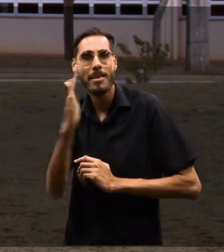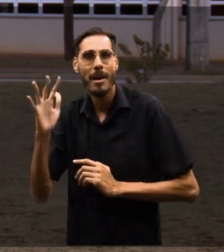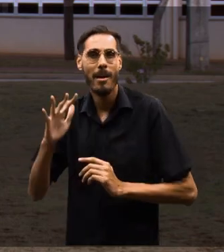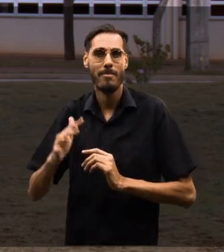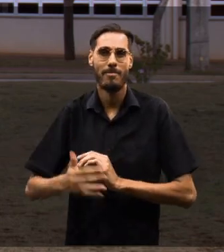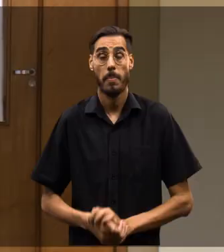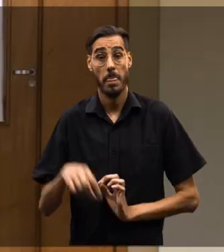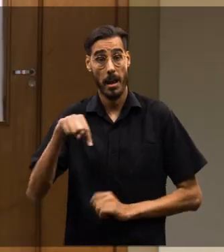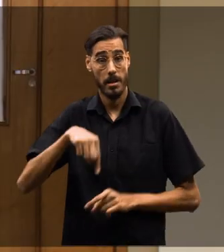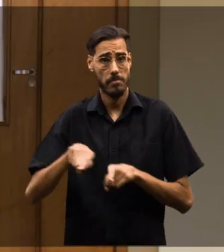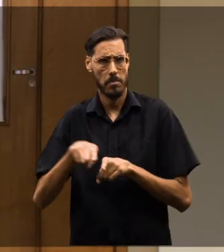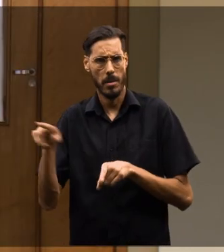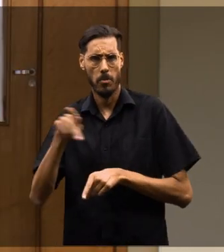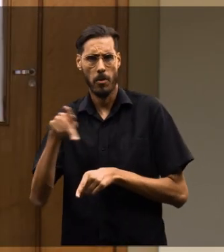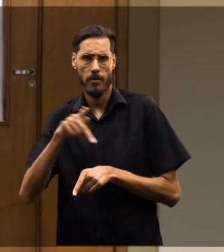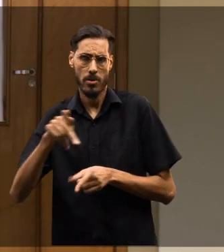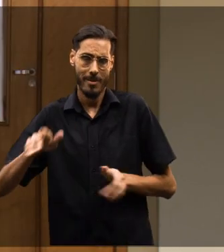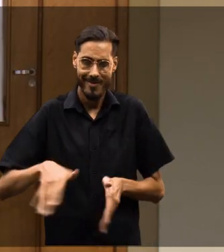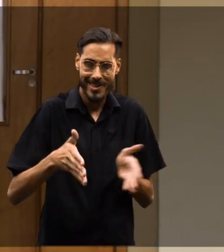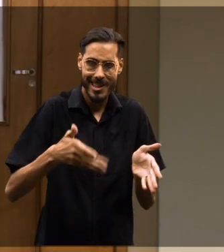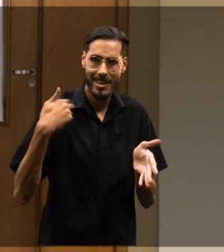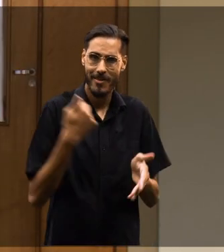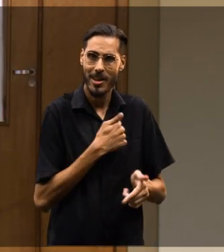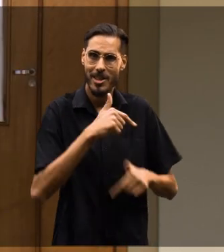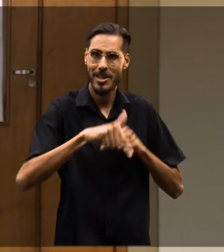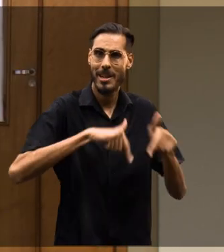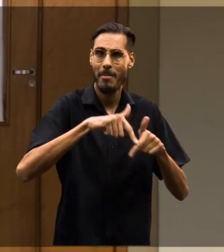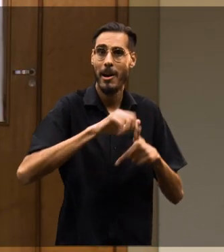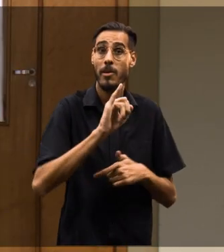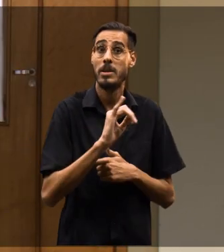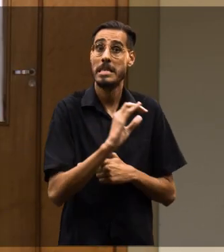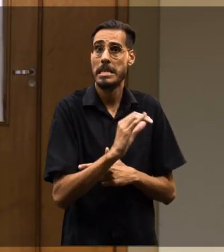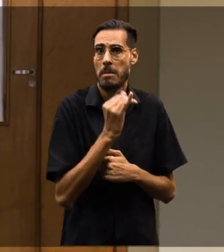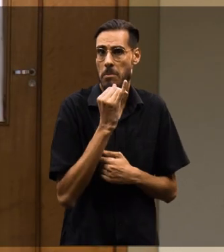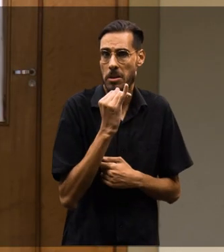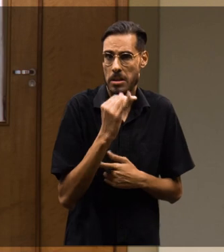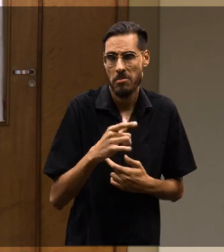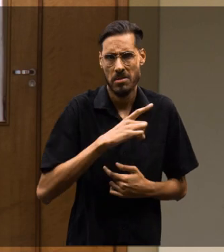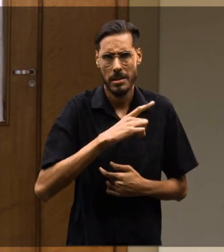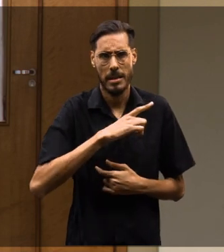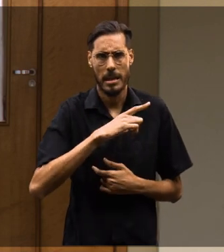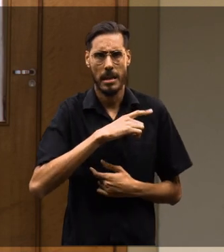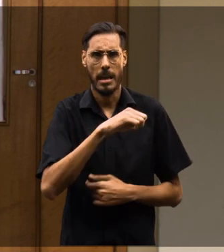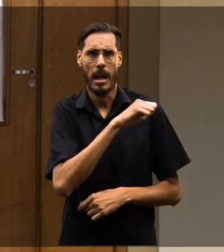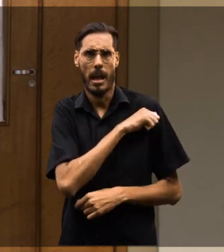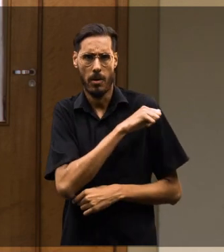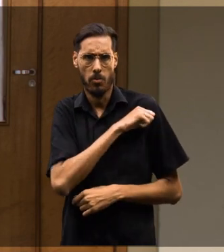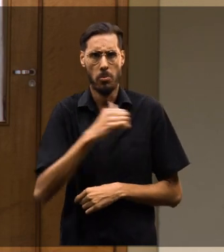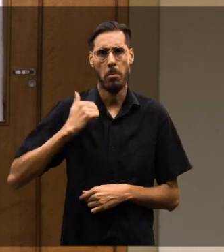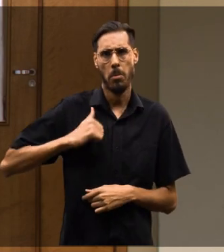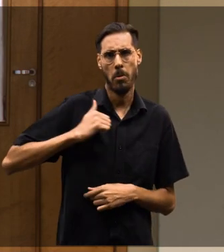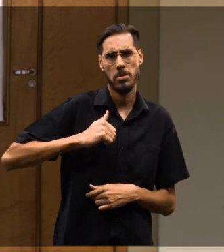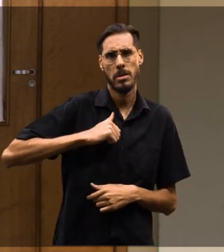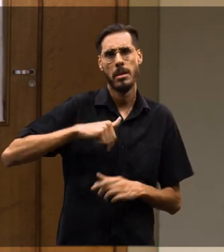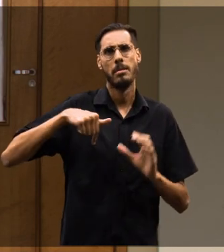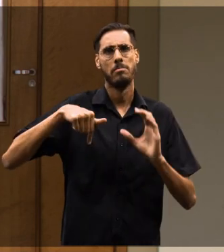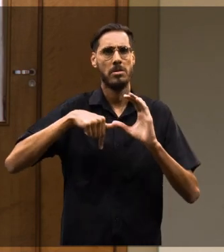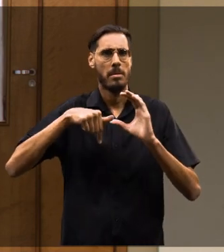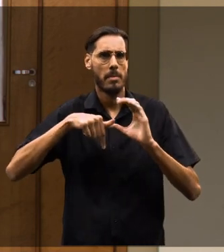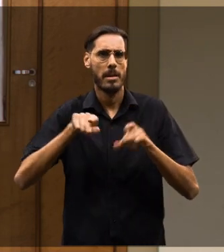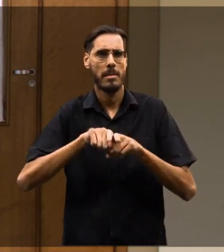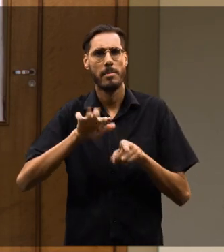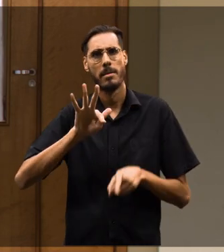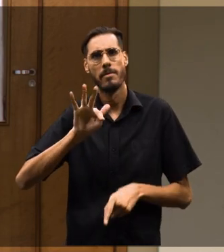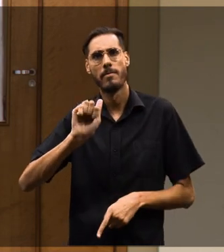socioambiental. E os professores também incentivam muito a gente a fazer trabalhos de iniciação científica, por exemplo, tem muitos alunos com bolsa de